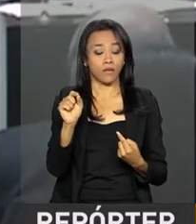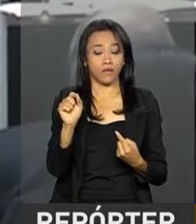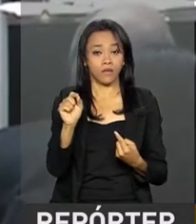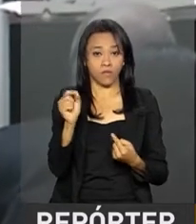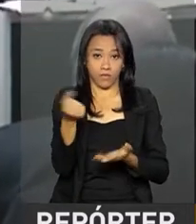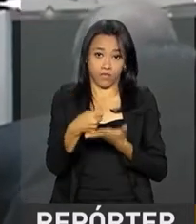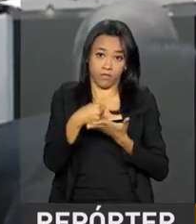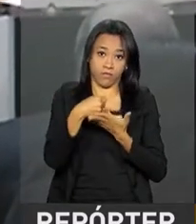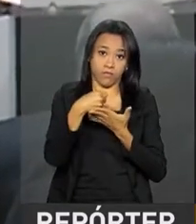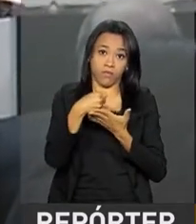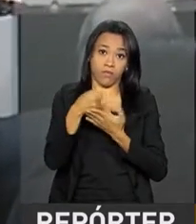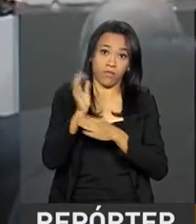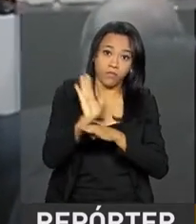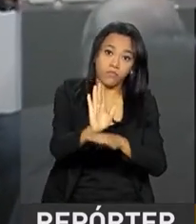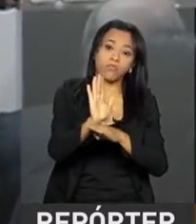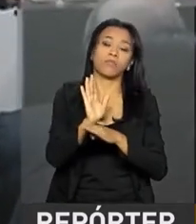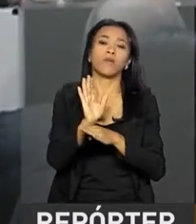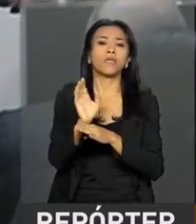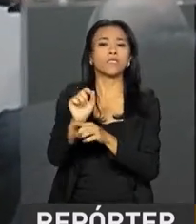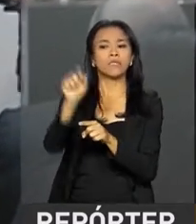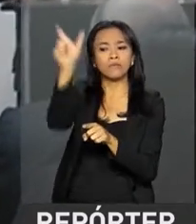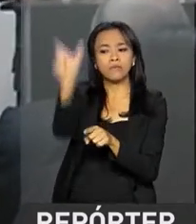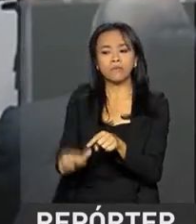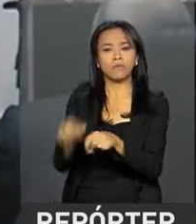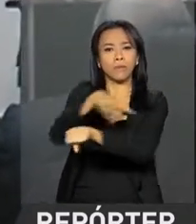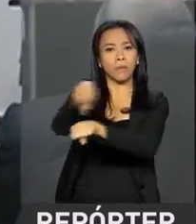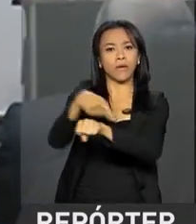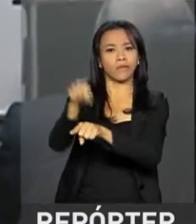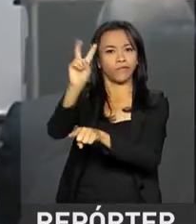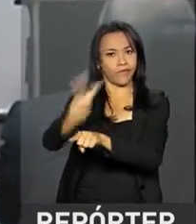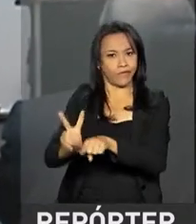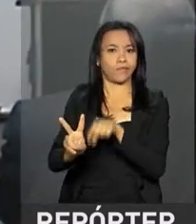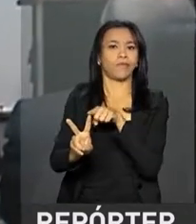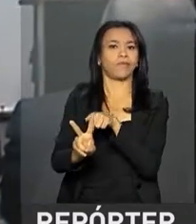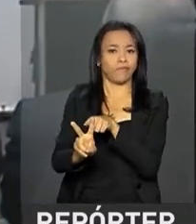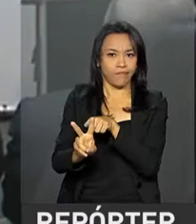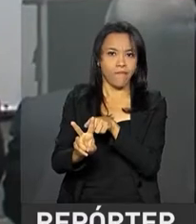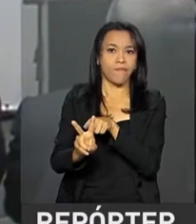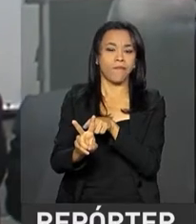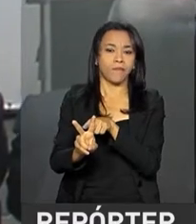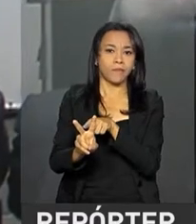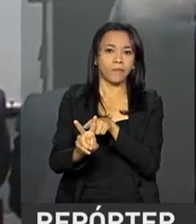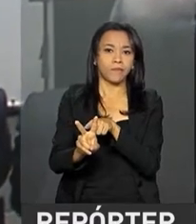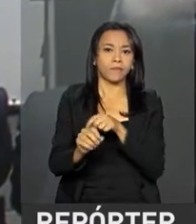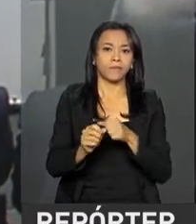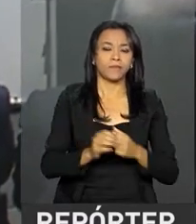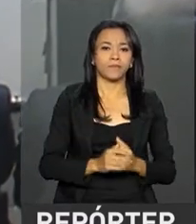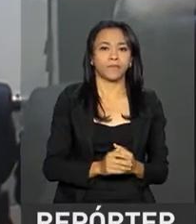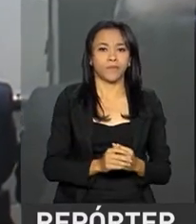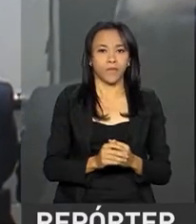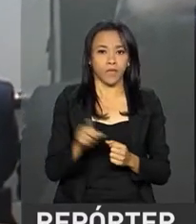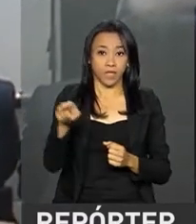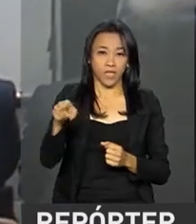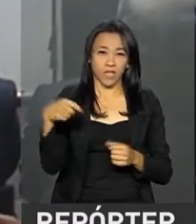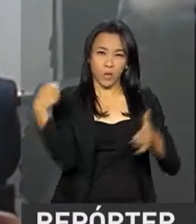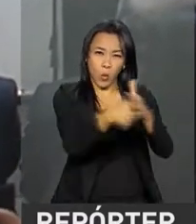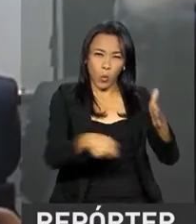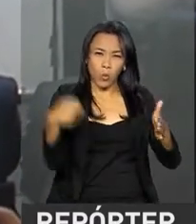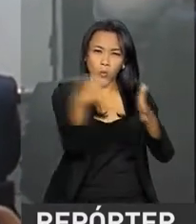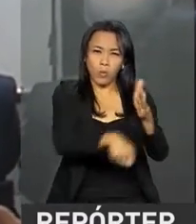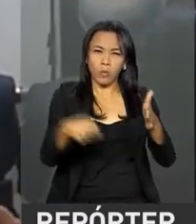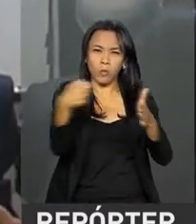para que a Venezuela possa, mediante a luta do seu povo,